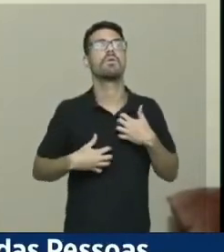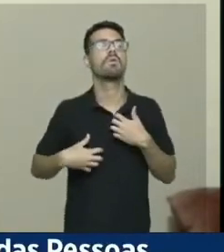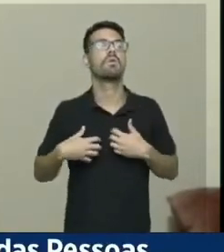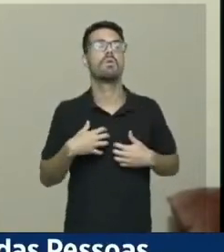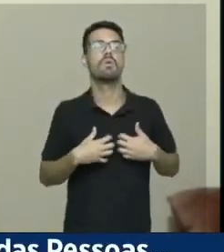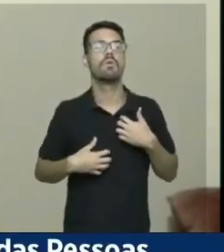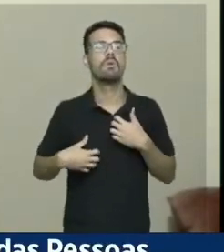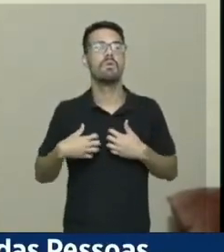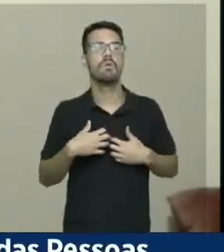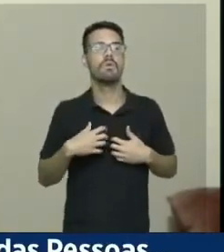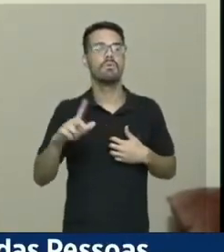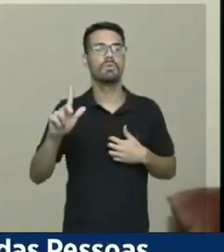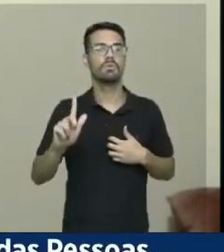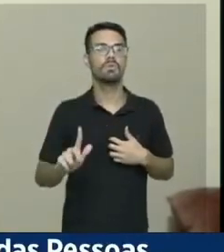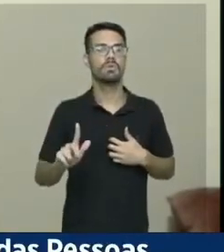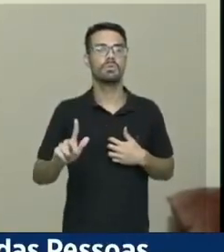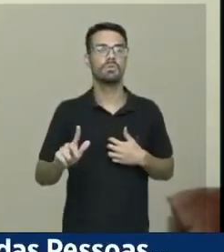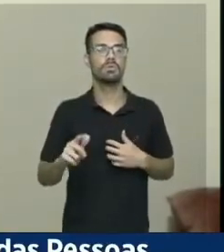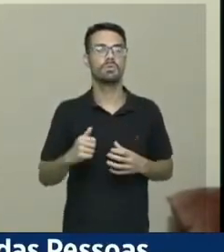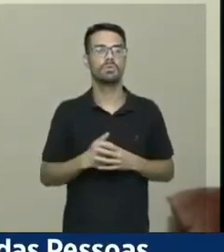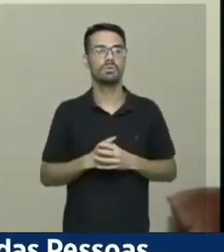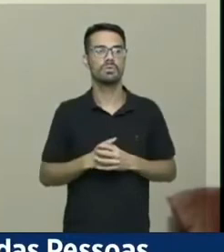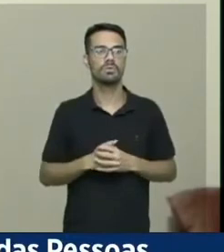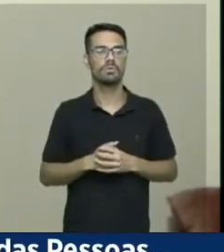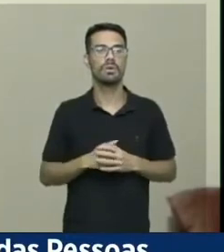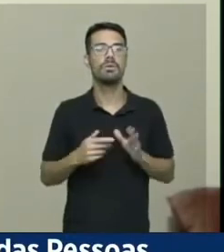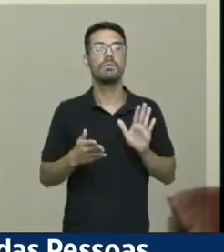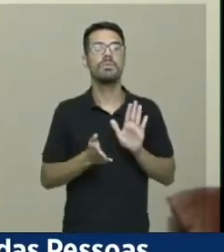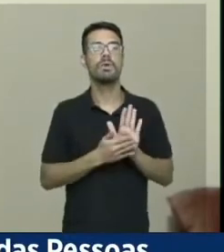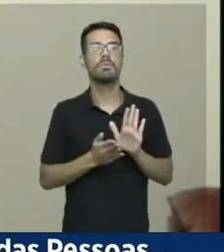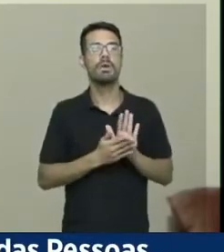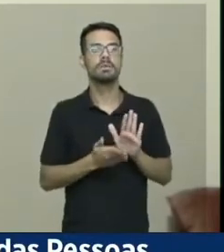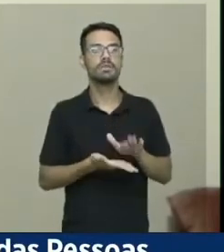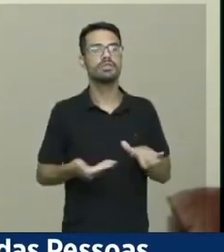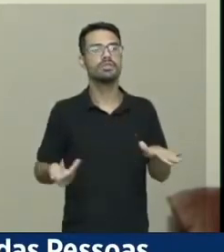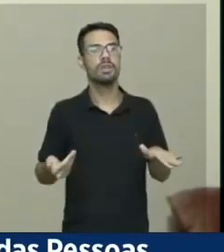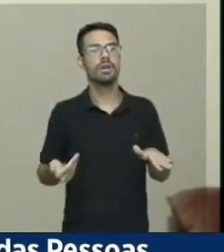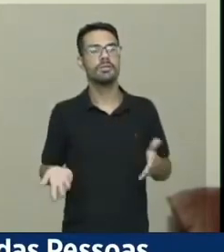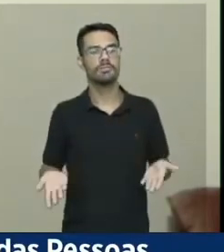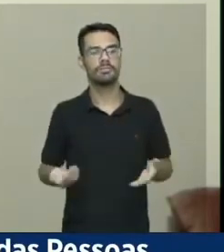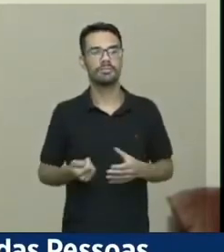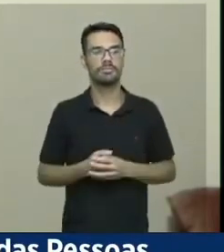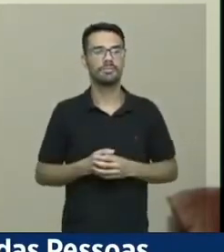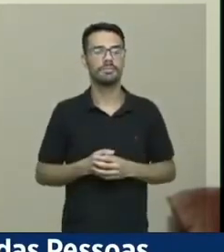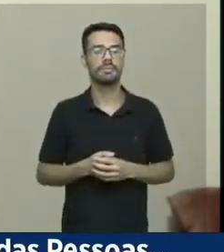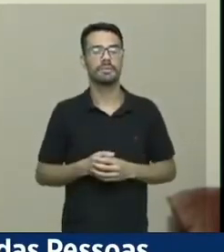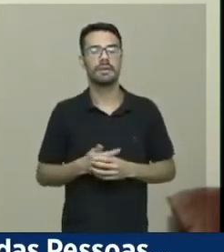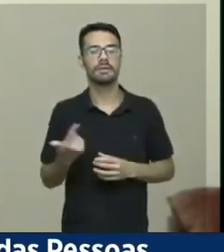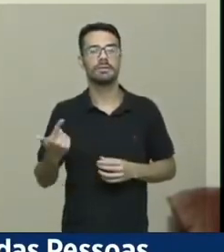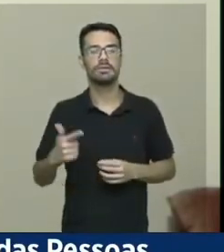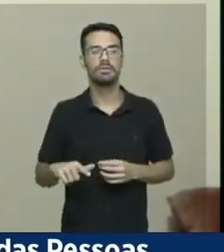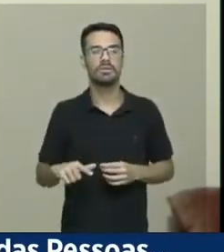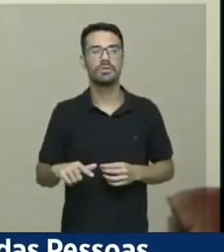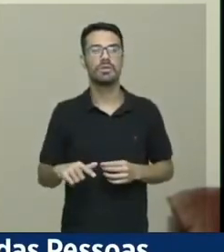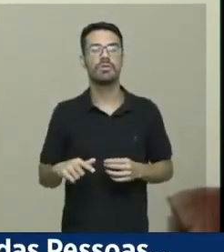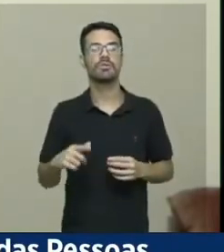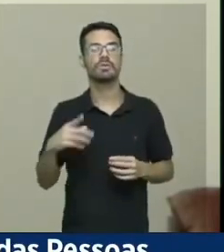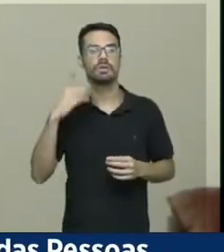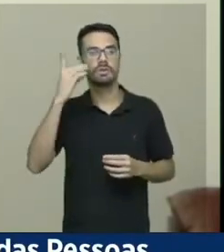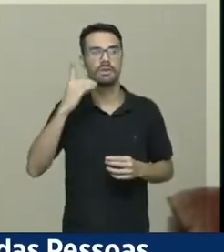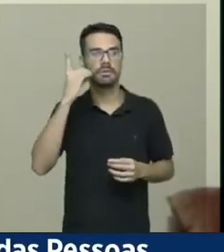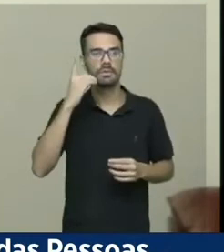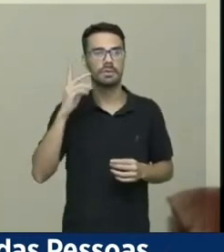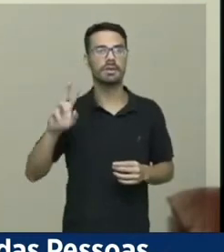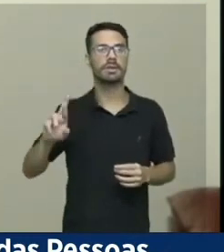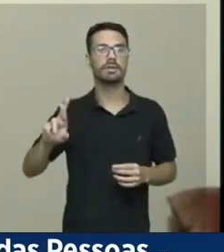incomodado, ele não teria sido proposta a sua supressão. Não teria sido proposta a sua supressão. E aí eu faço um apelo, deputada Regiane,